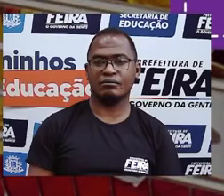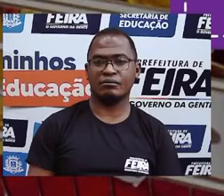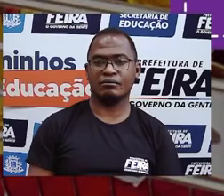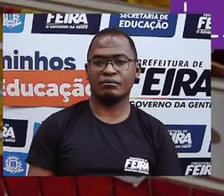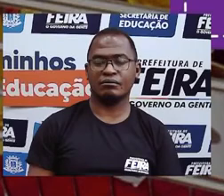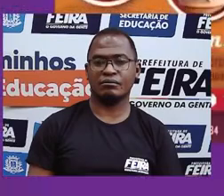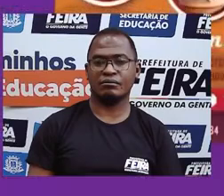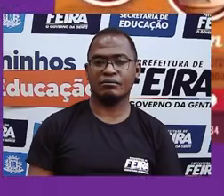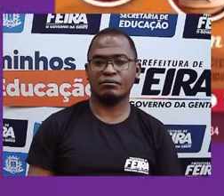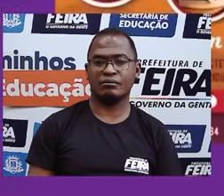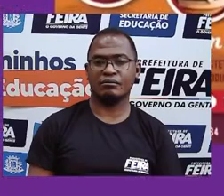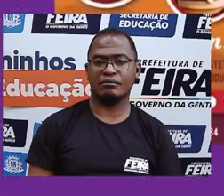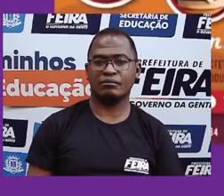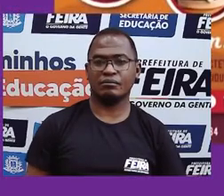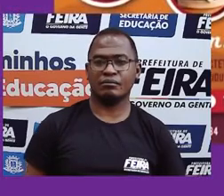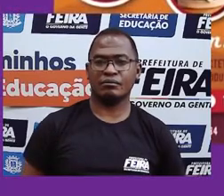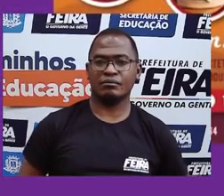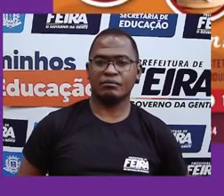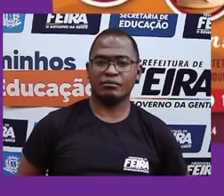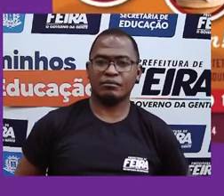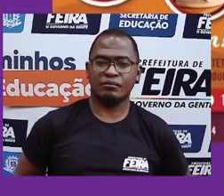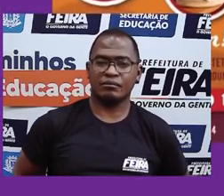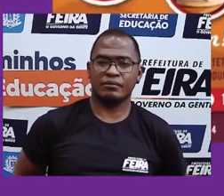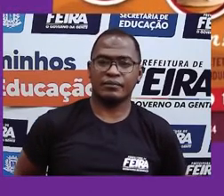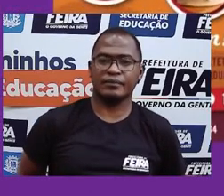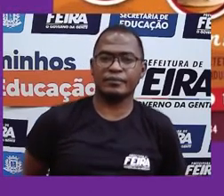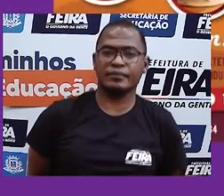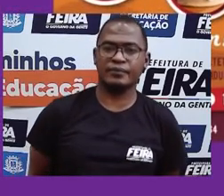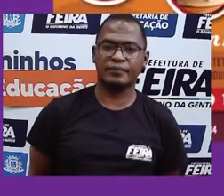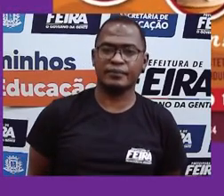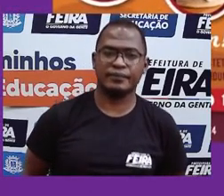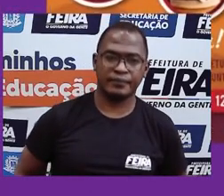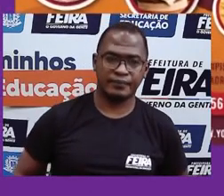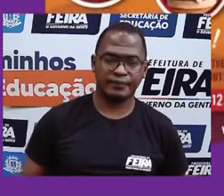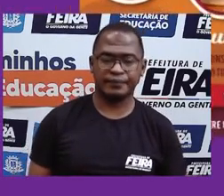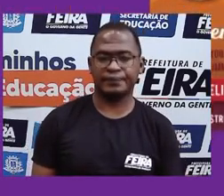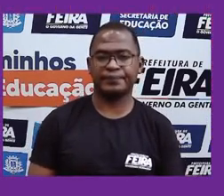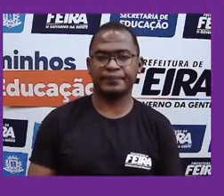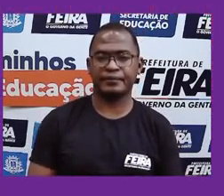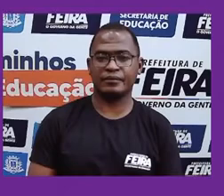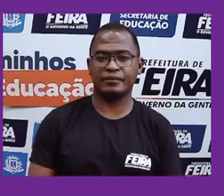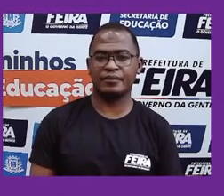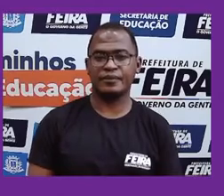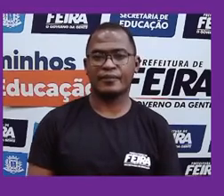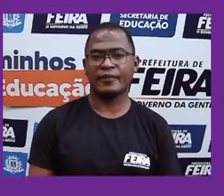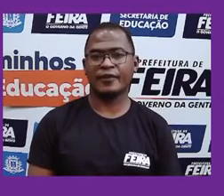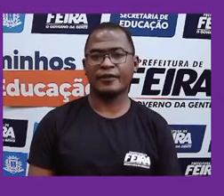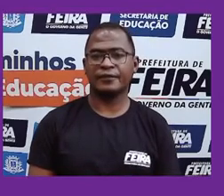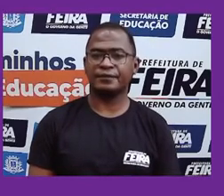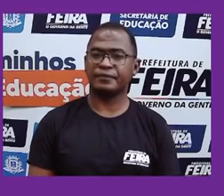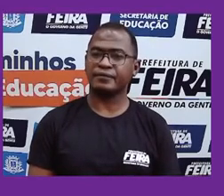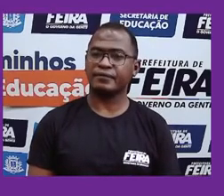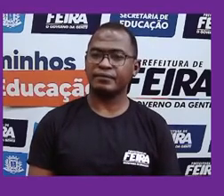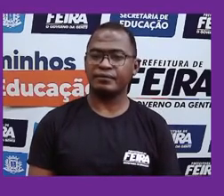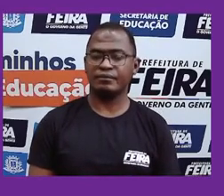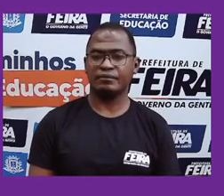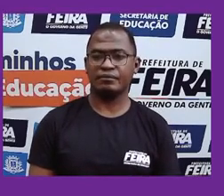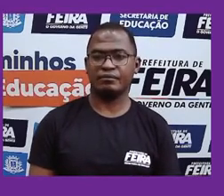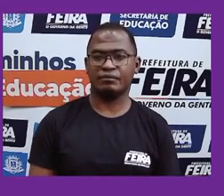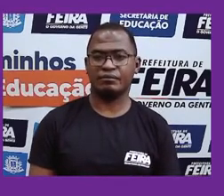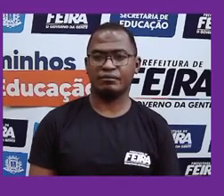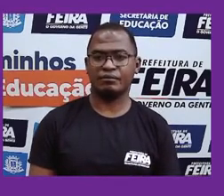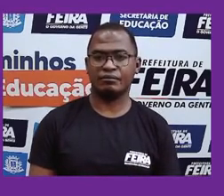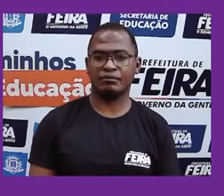da publicidade é aumentar a venda e lucros das empresas. Dessa forma, seja crítico se